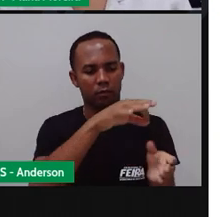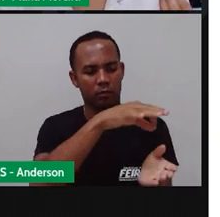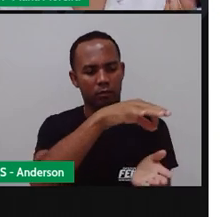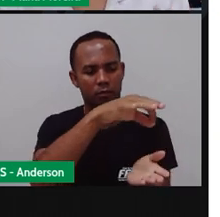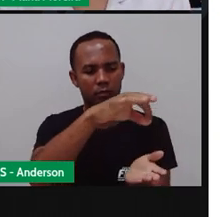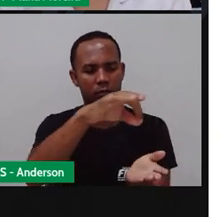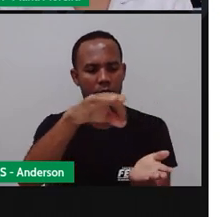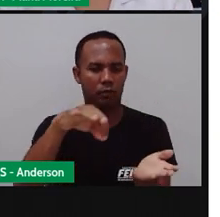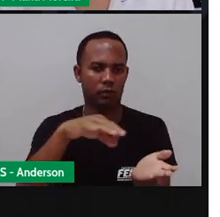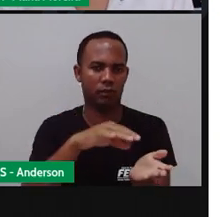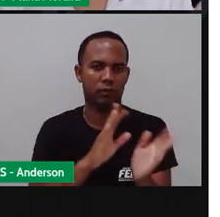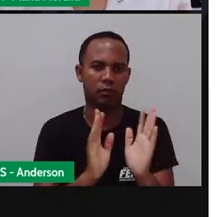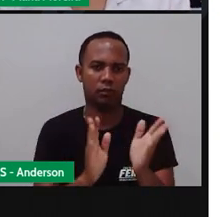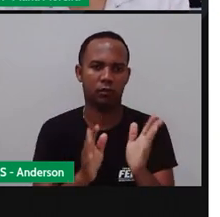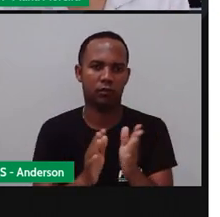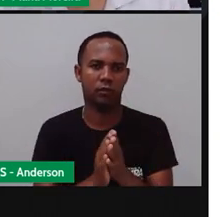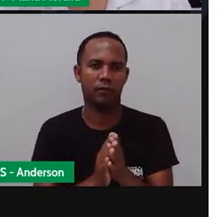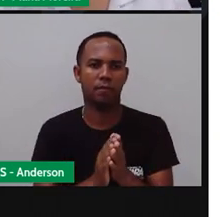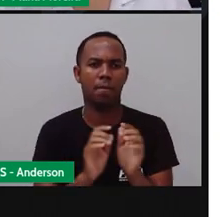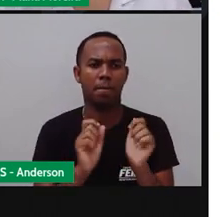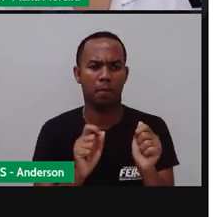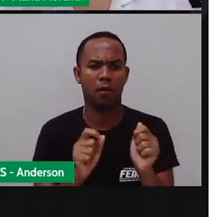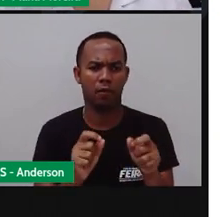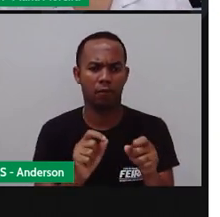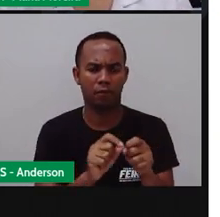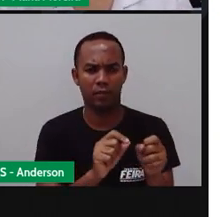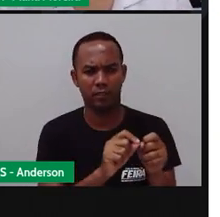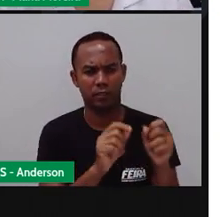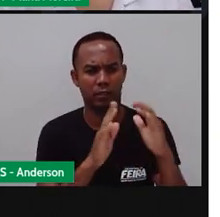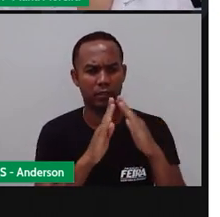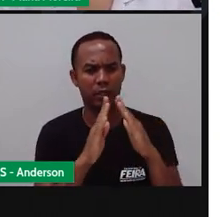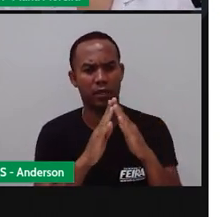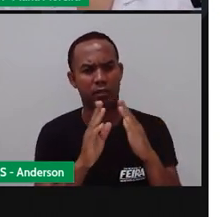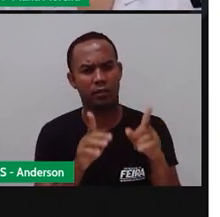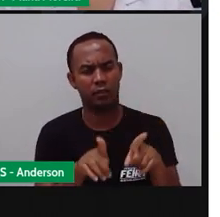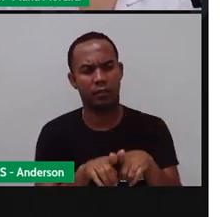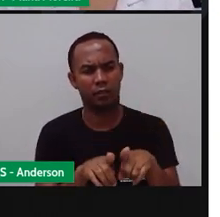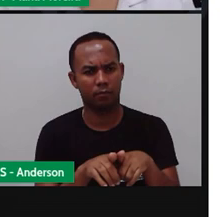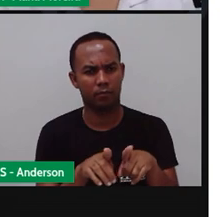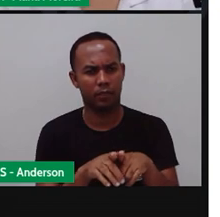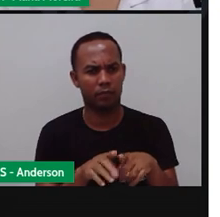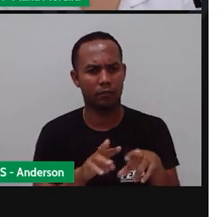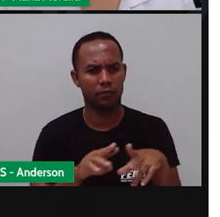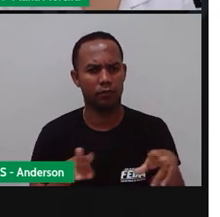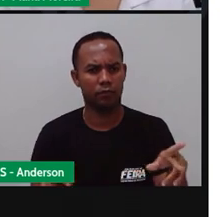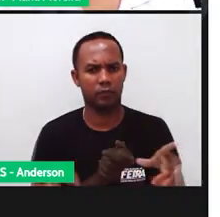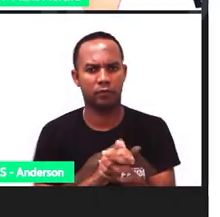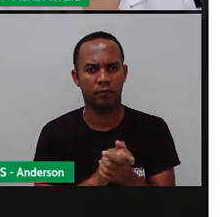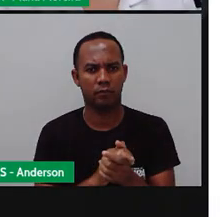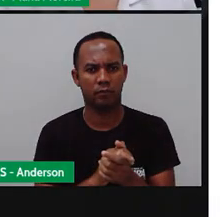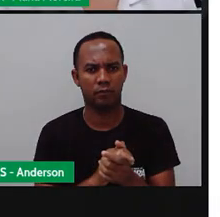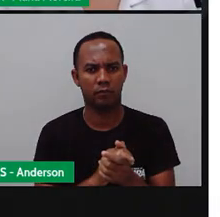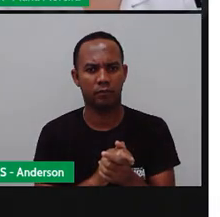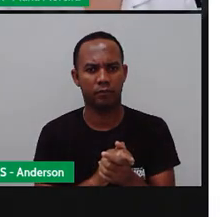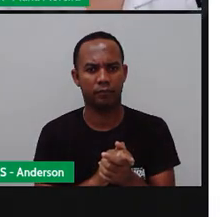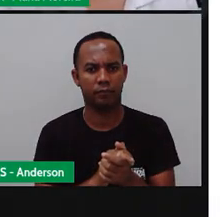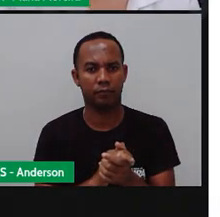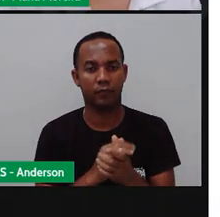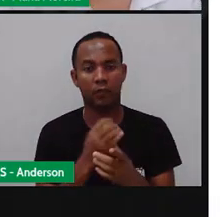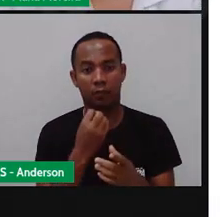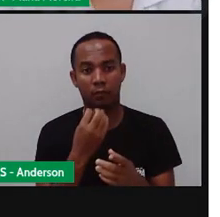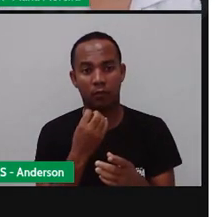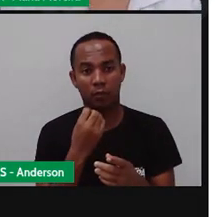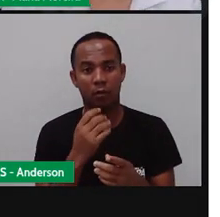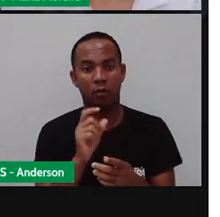aquela física A que a gente pode fazer aí em casa Com alguns materiais Bom, e